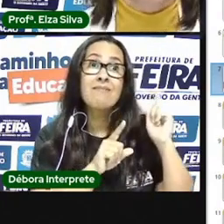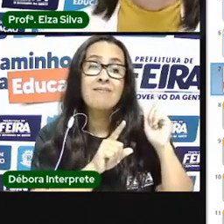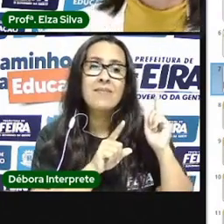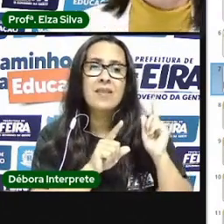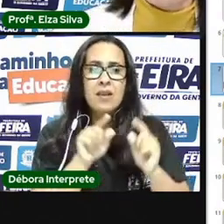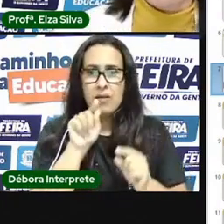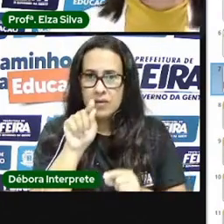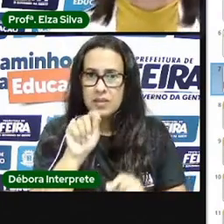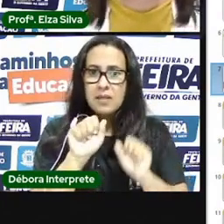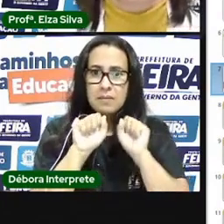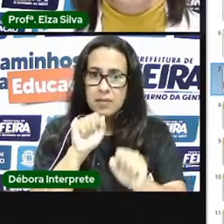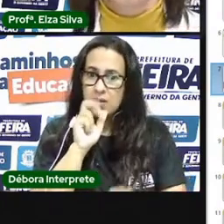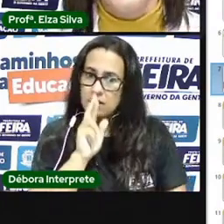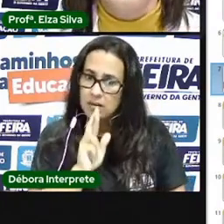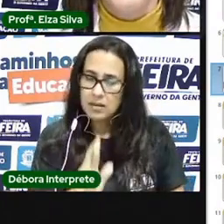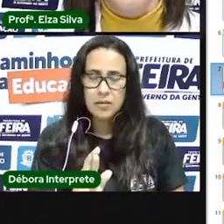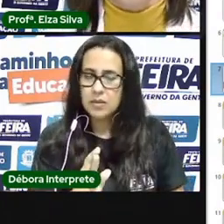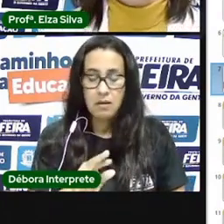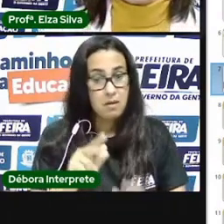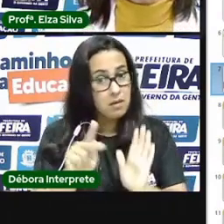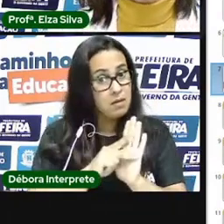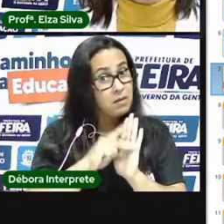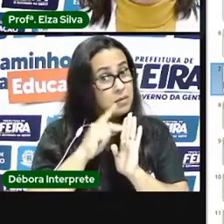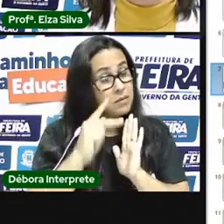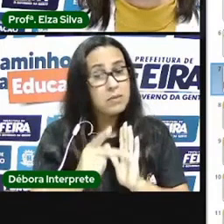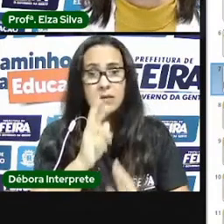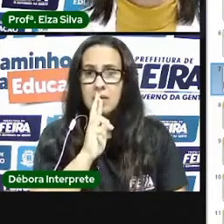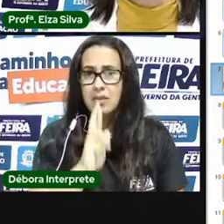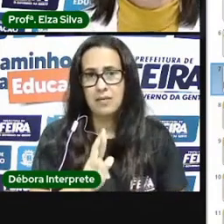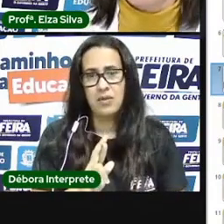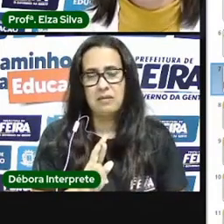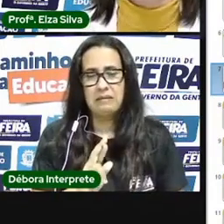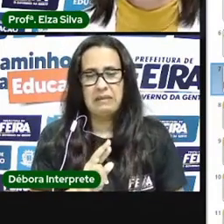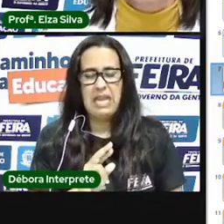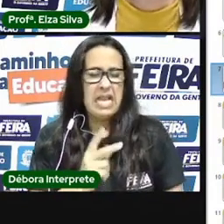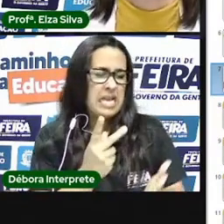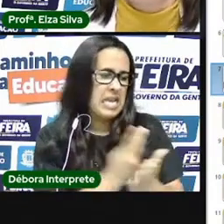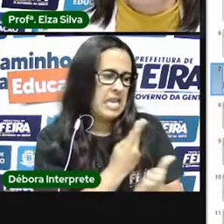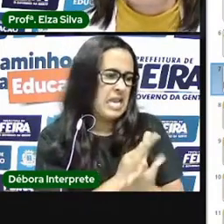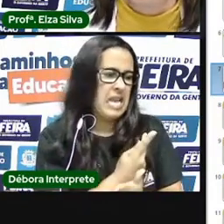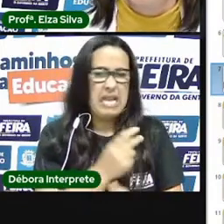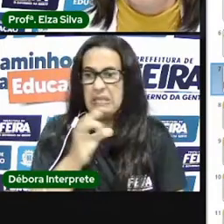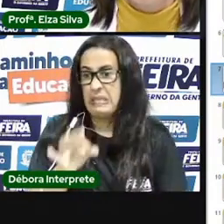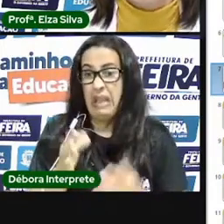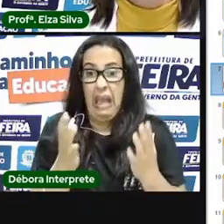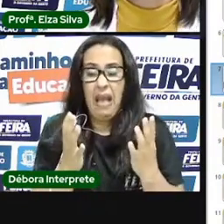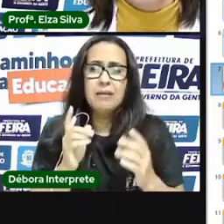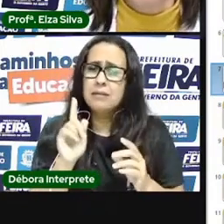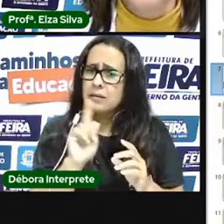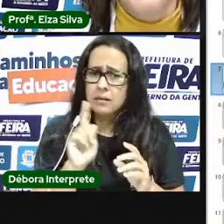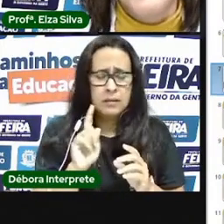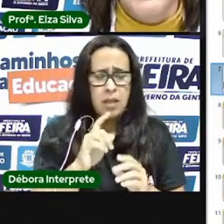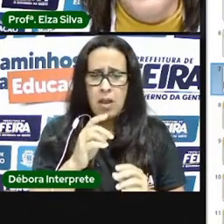importa se você vai errar ou se você vai acertar. O que importa neste momento é que você pare para pensar sobre isso e